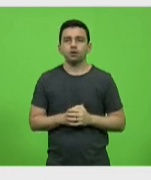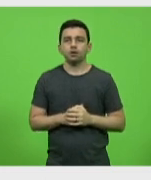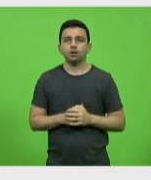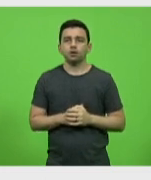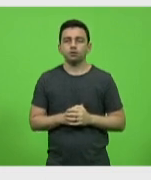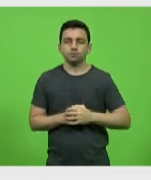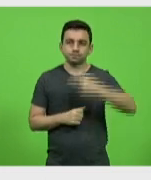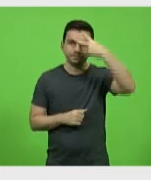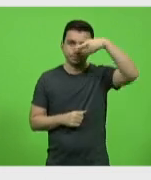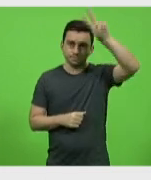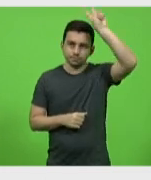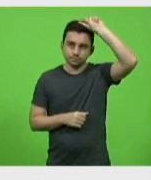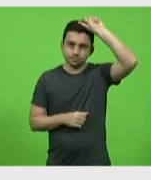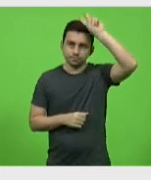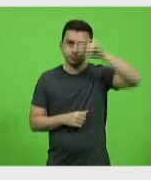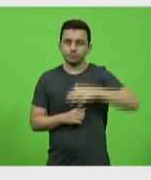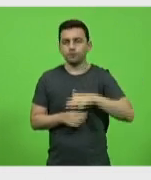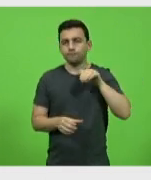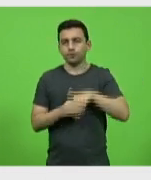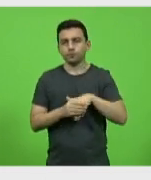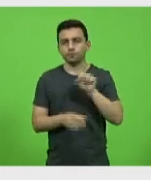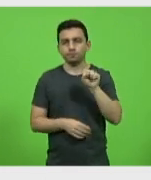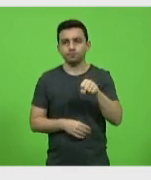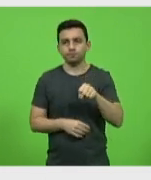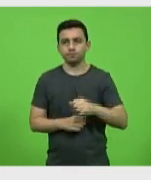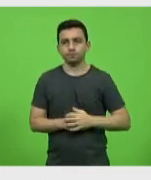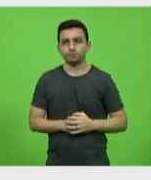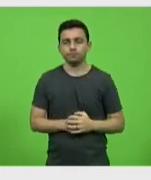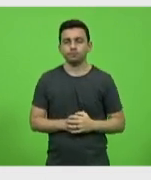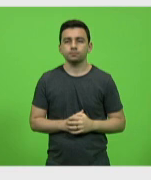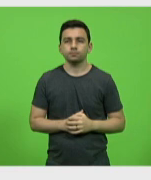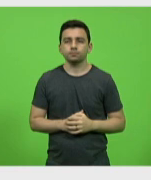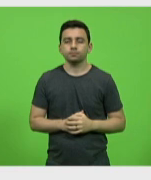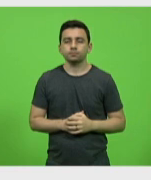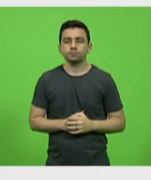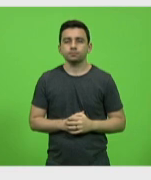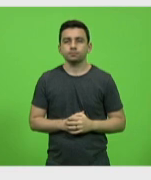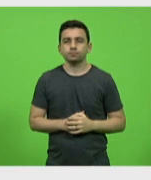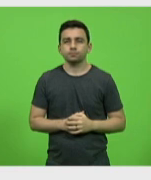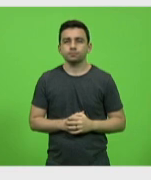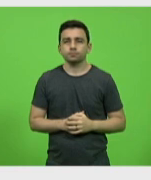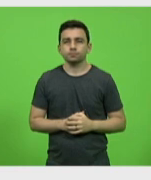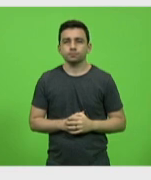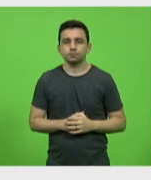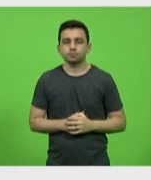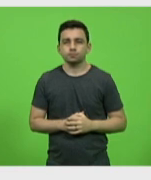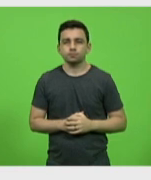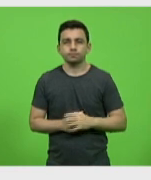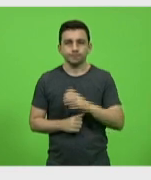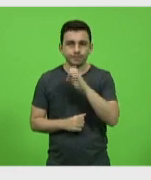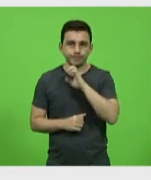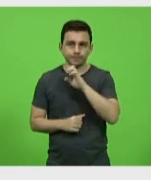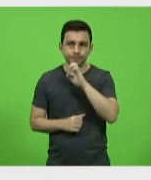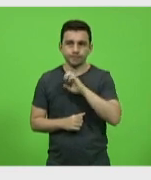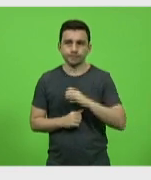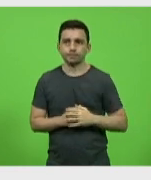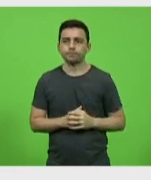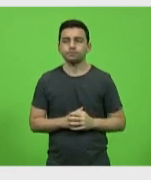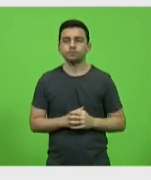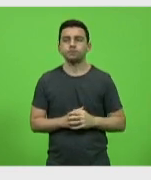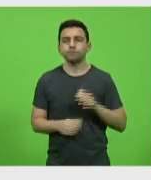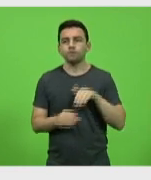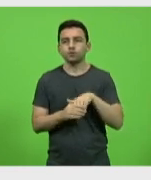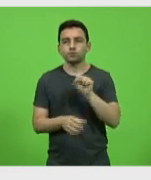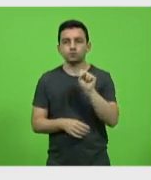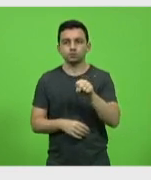Caropreso. Voto sim, presidente. Sim, deputado Caropreso. Deputado Felipe Estevam. Voto sim,